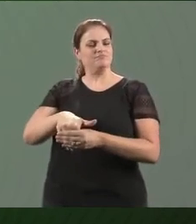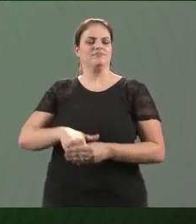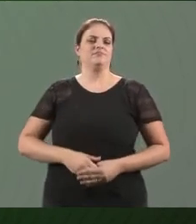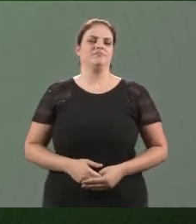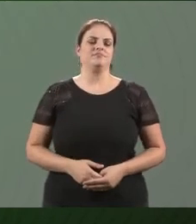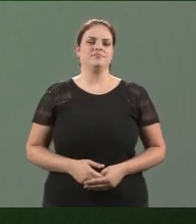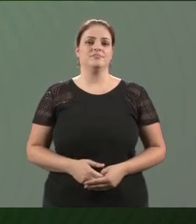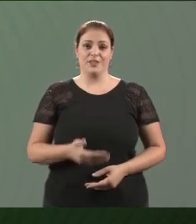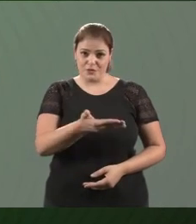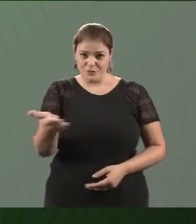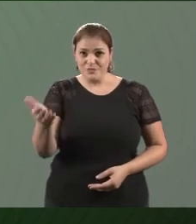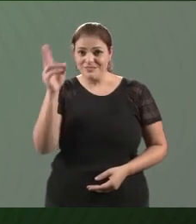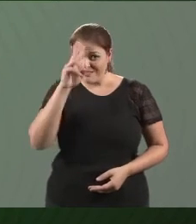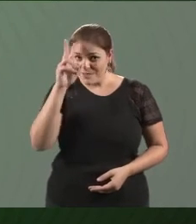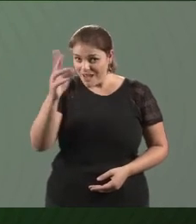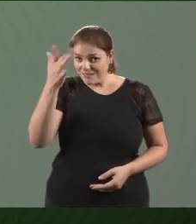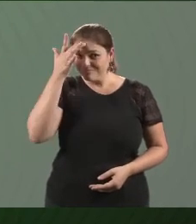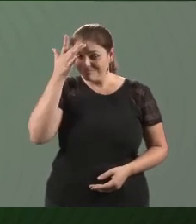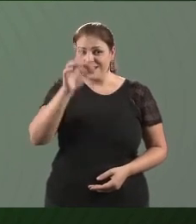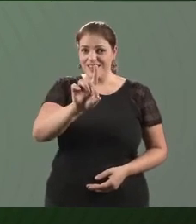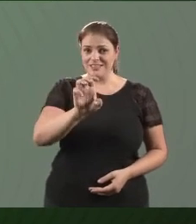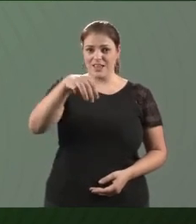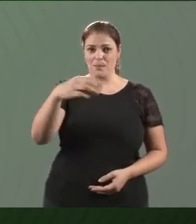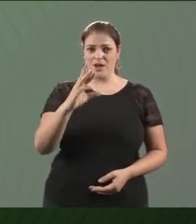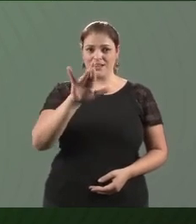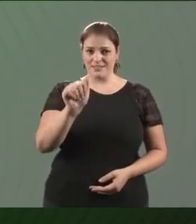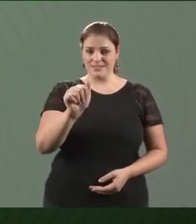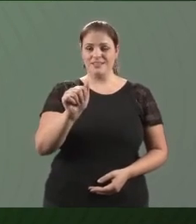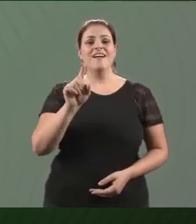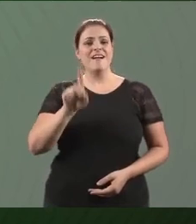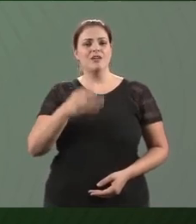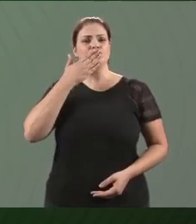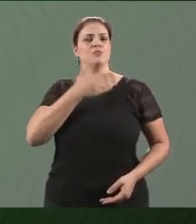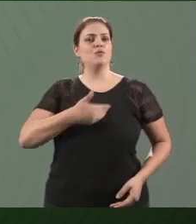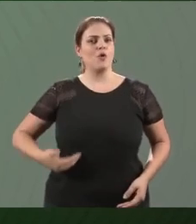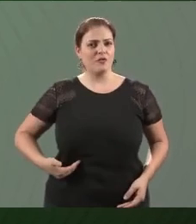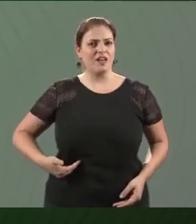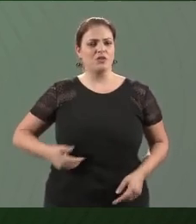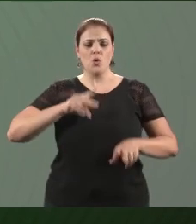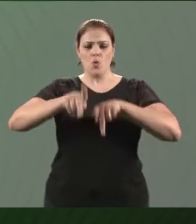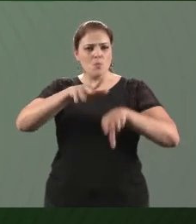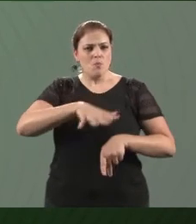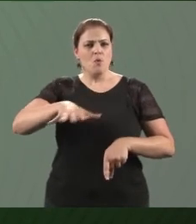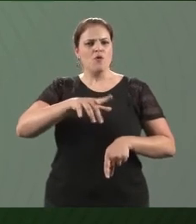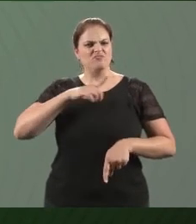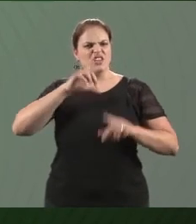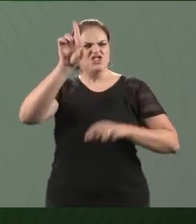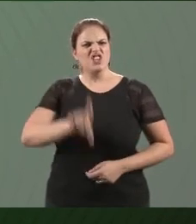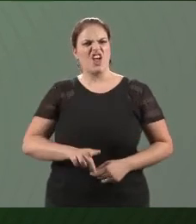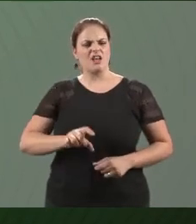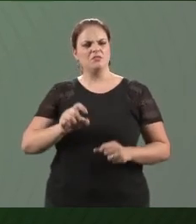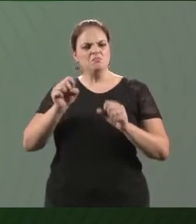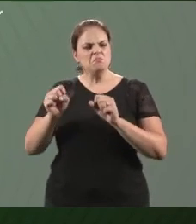Para você, guardar bem. Democracia é uma forma de governo na qual o povo tem soberania